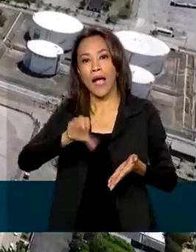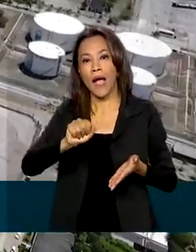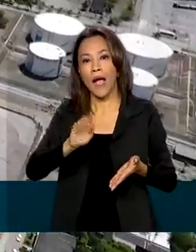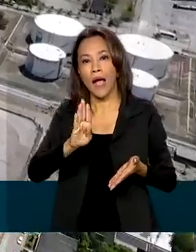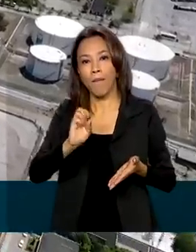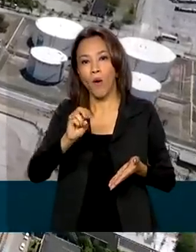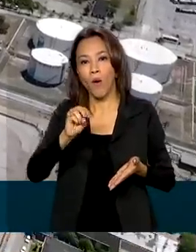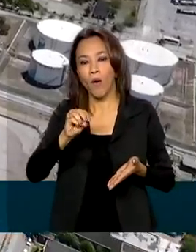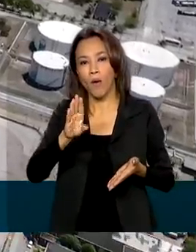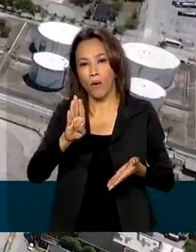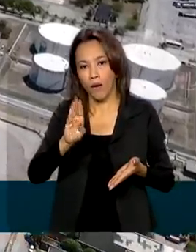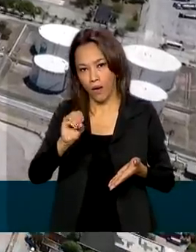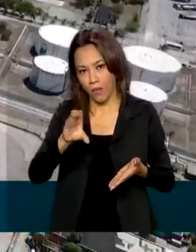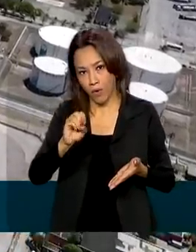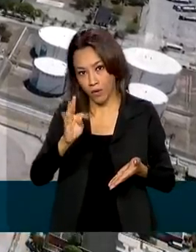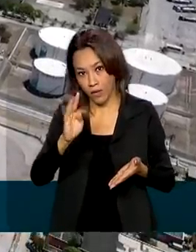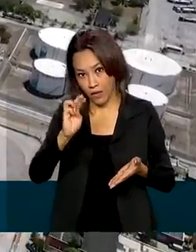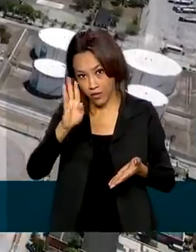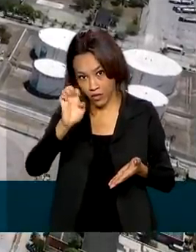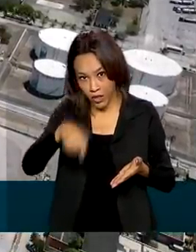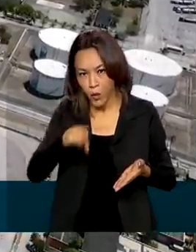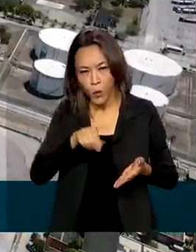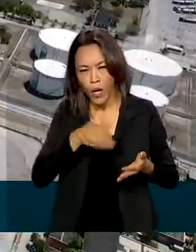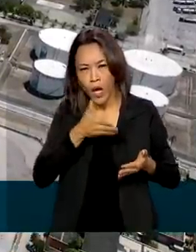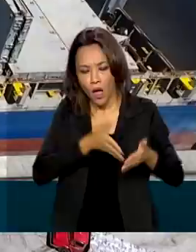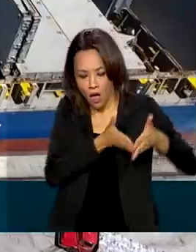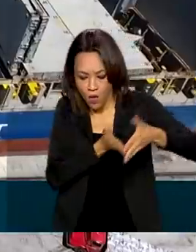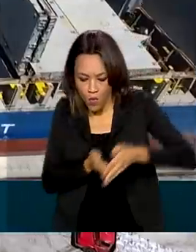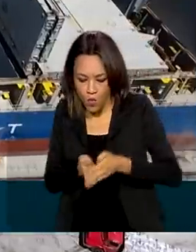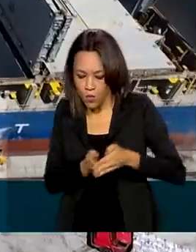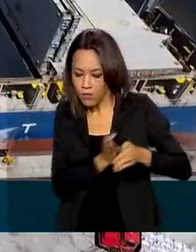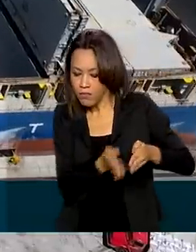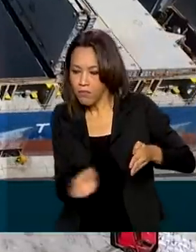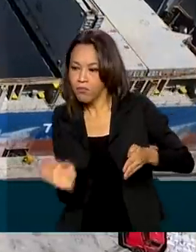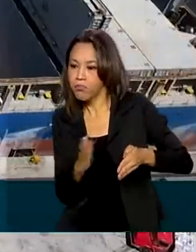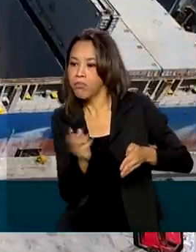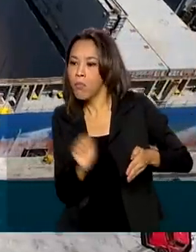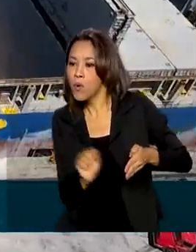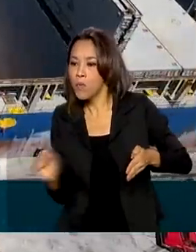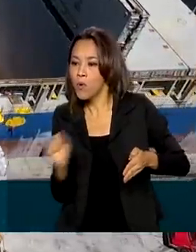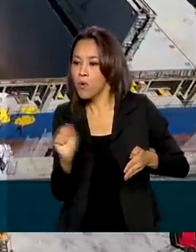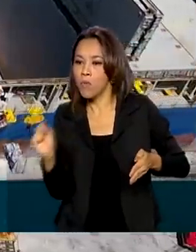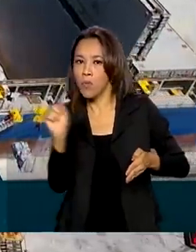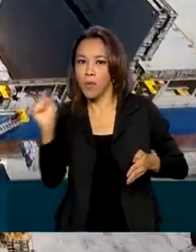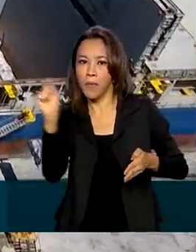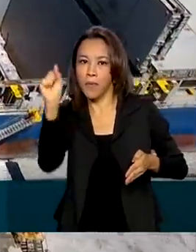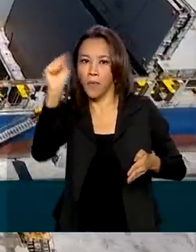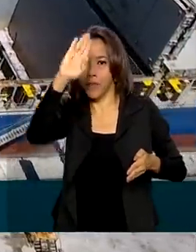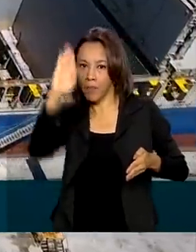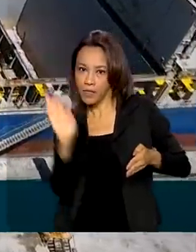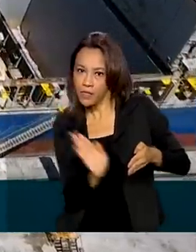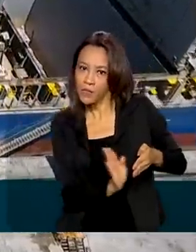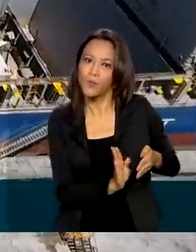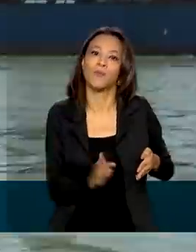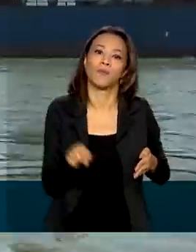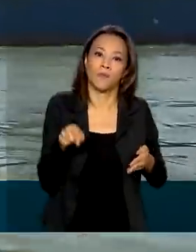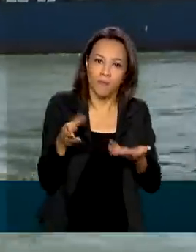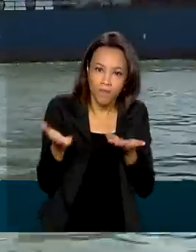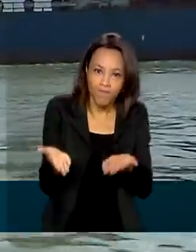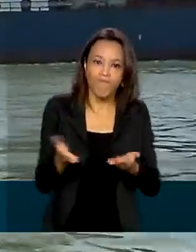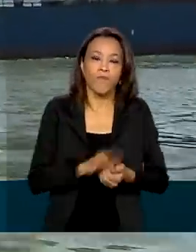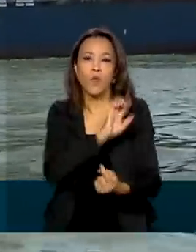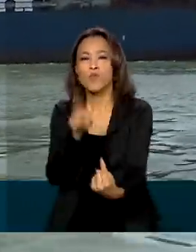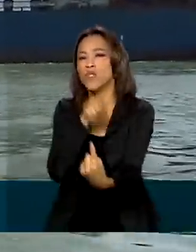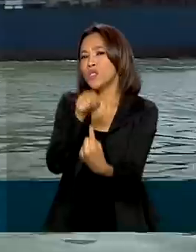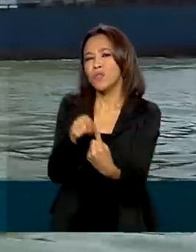feita entre os portos brasileiros. É o programa BR do Mar, que traz novas regras para afretamentos de embarcações. O